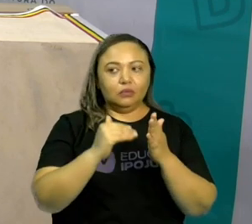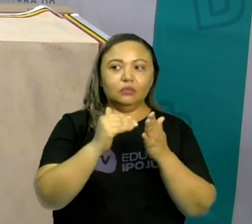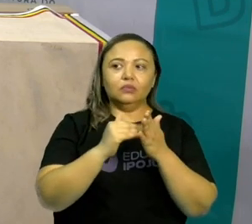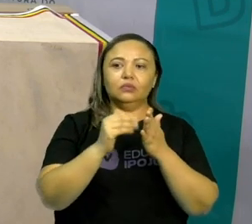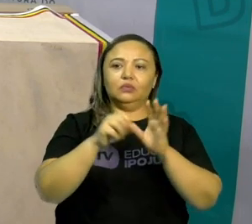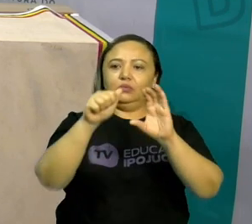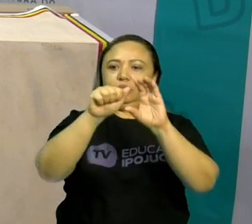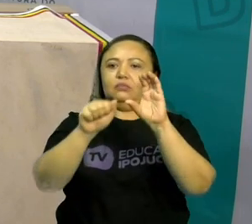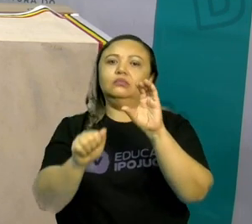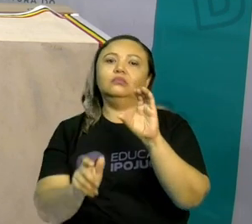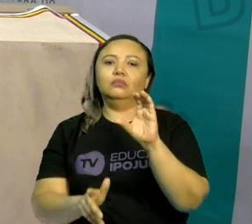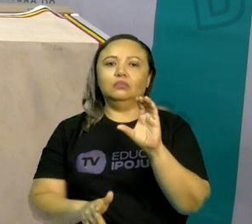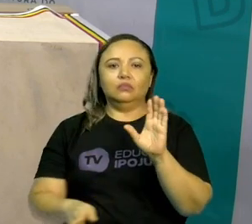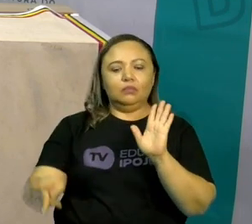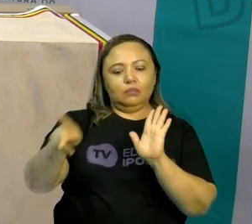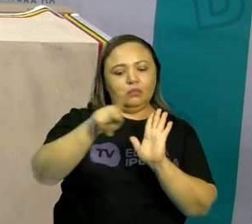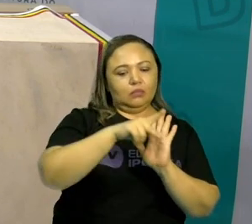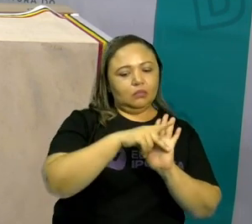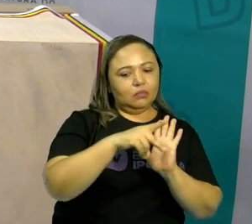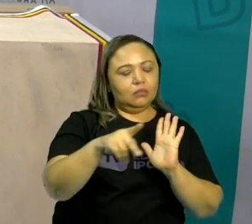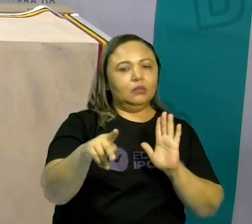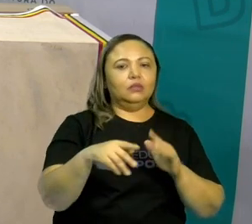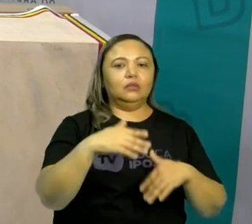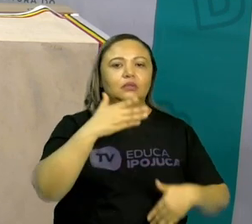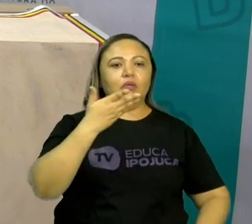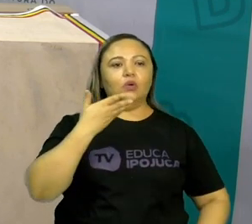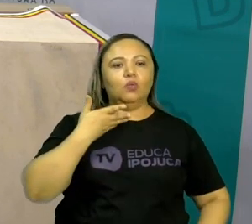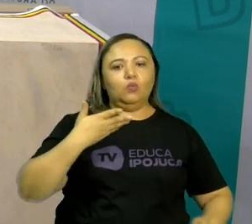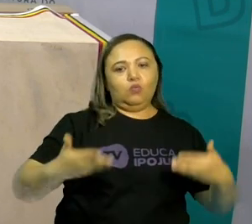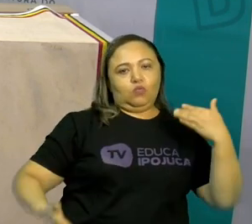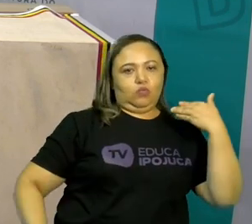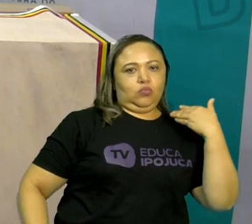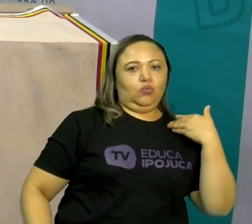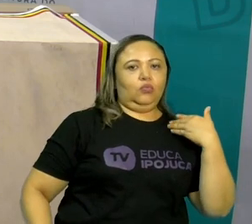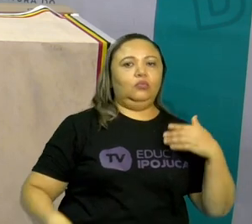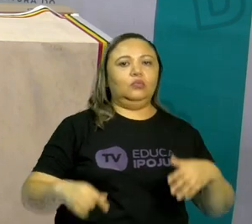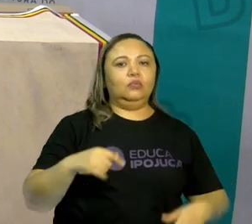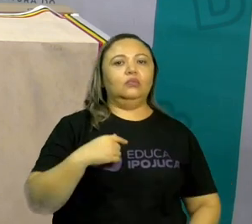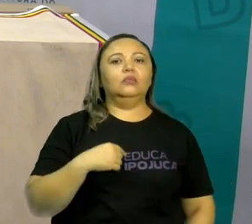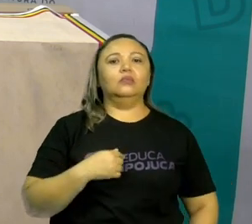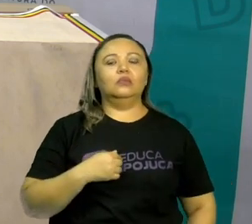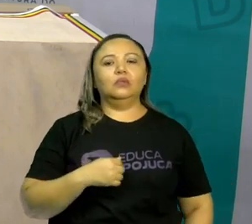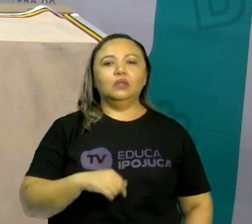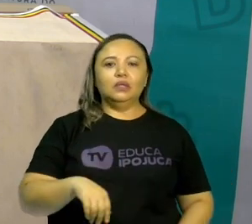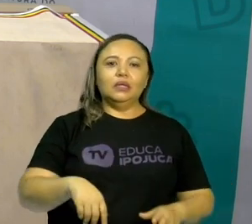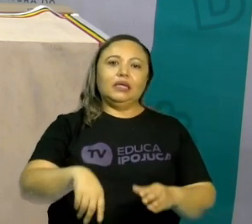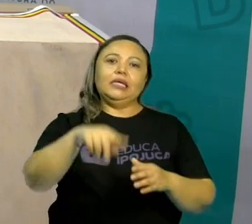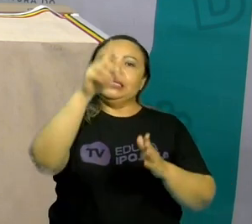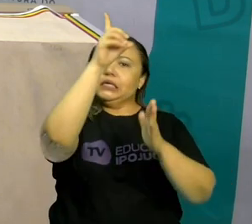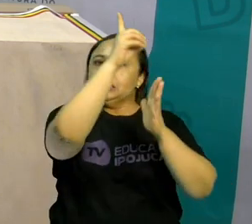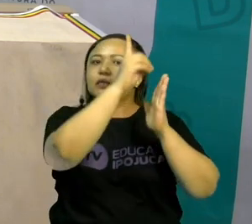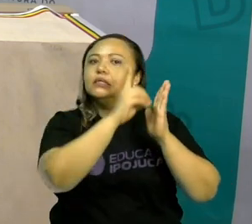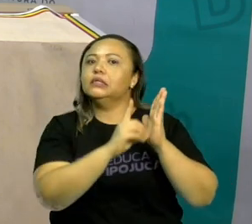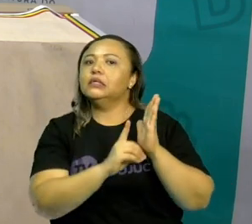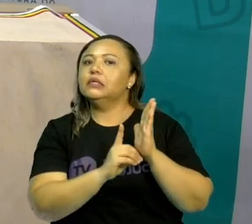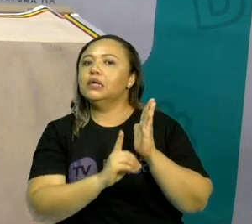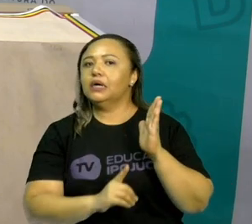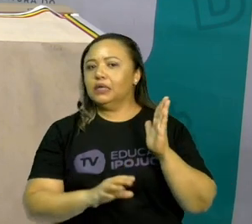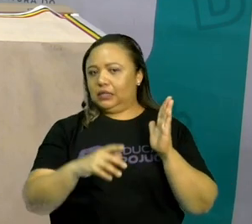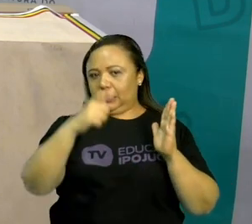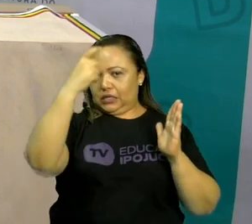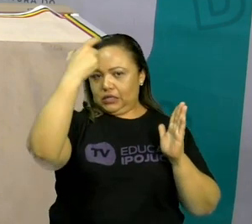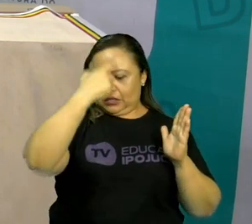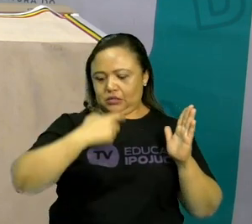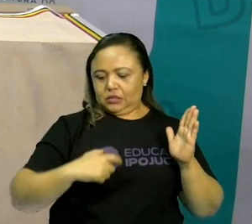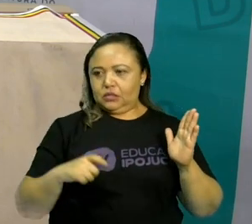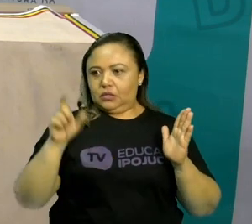essas características fazem parte do nosso corpinho, que é a nossa identidade. Aquilo que a gente